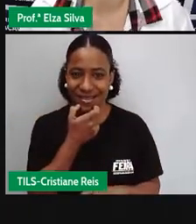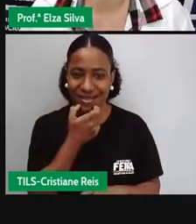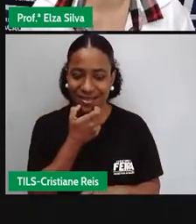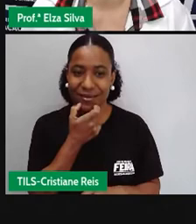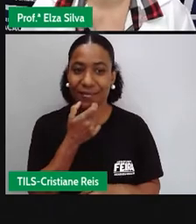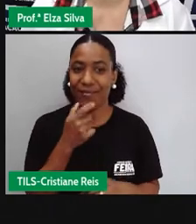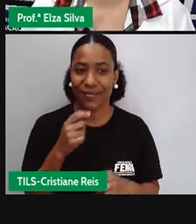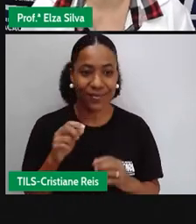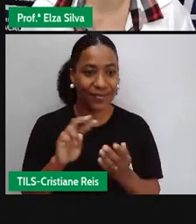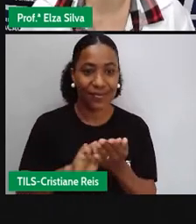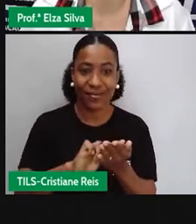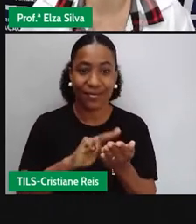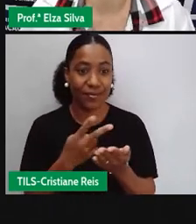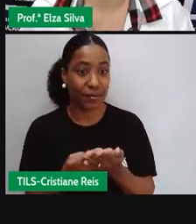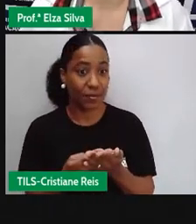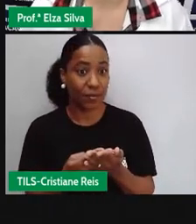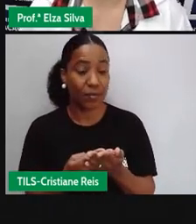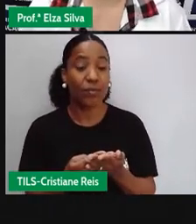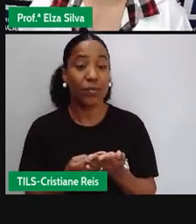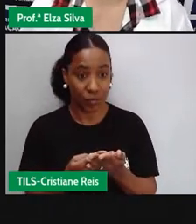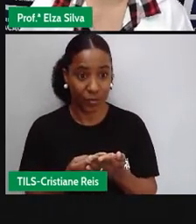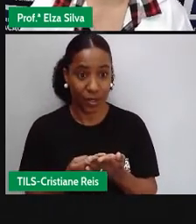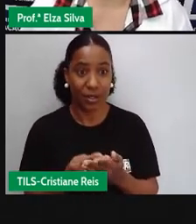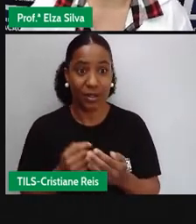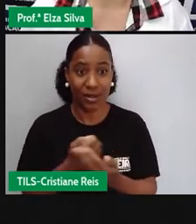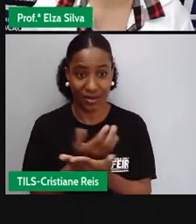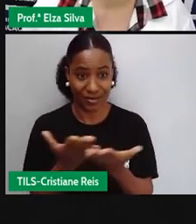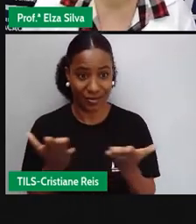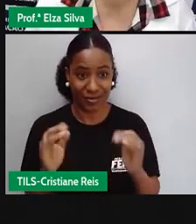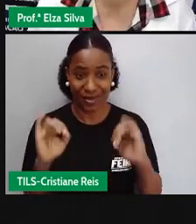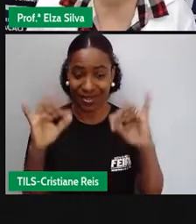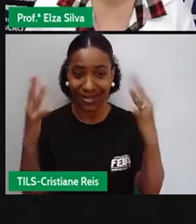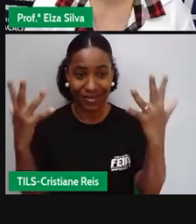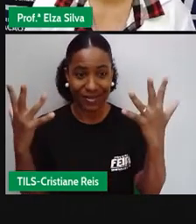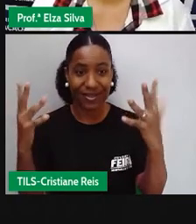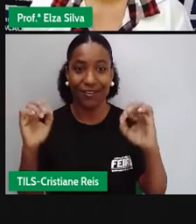sobre a comemoração das festas juninas.